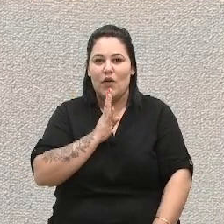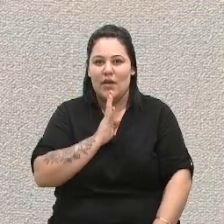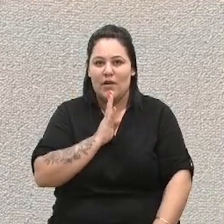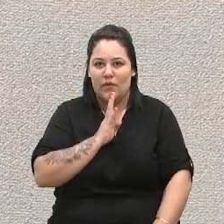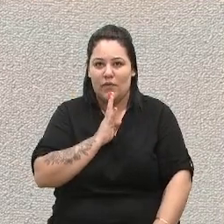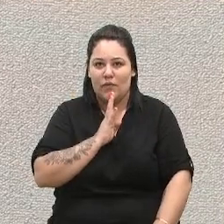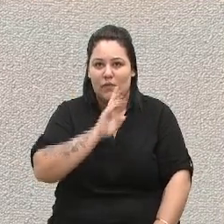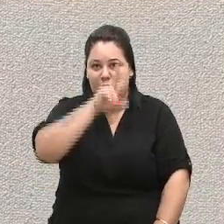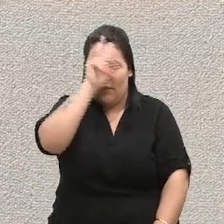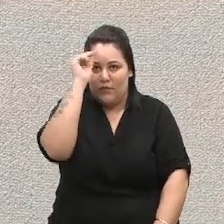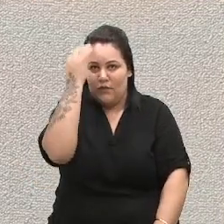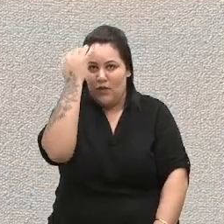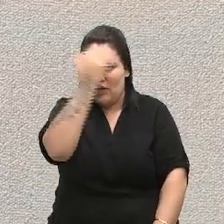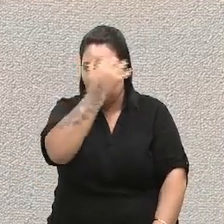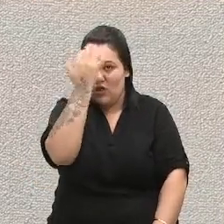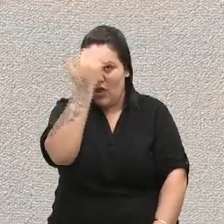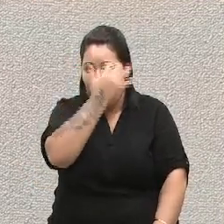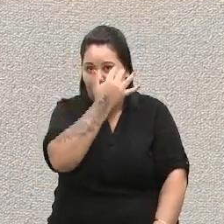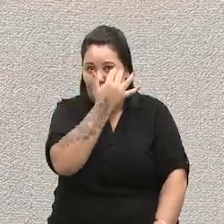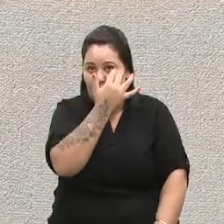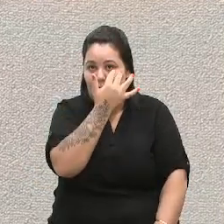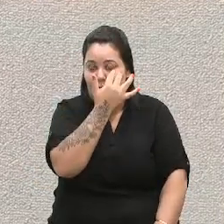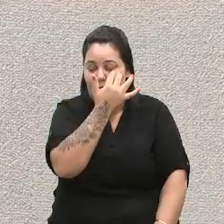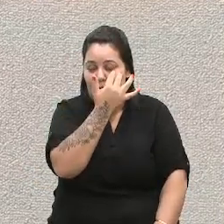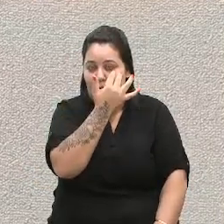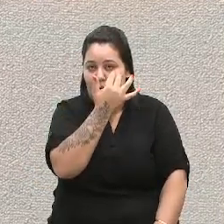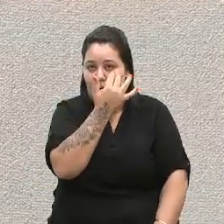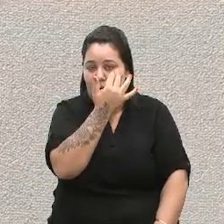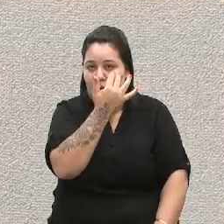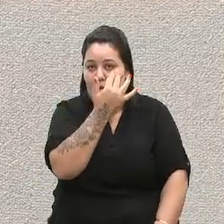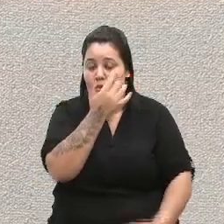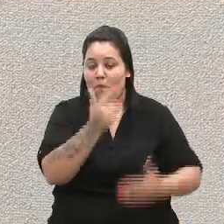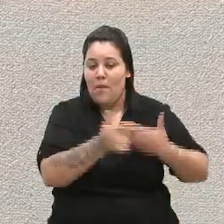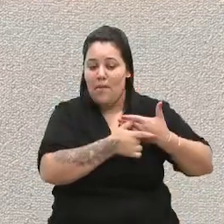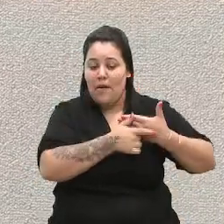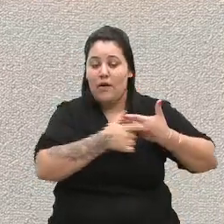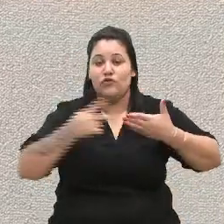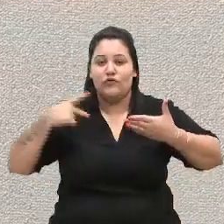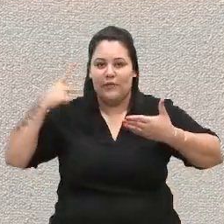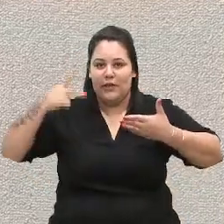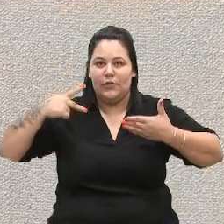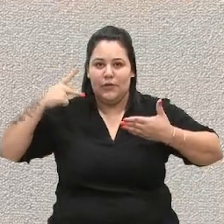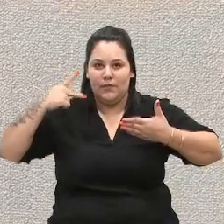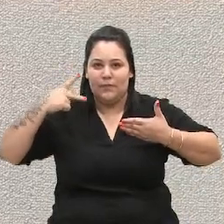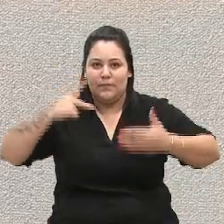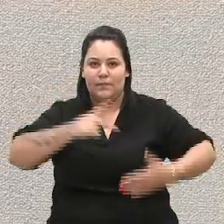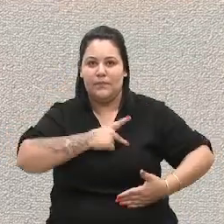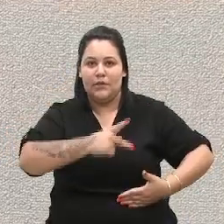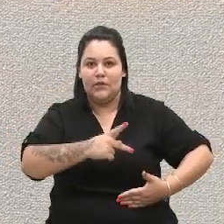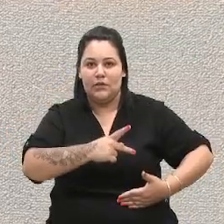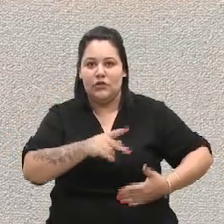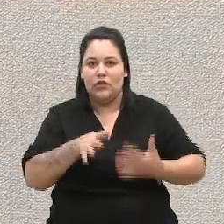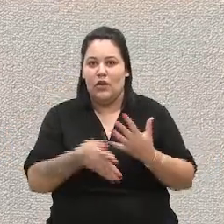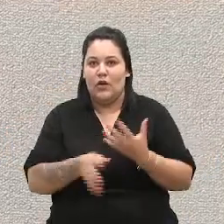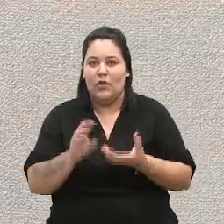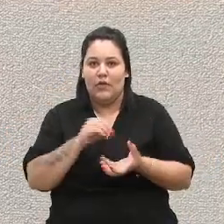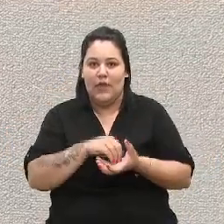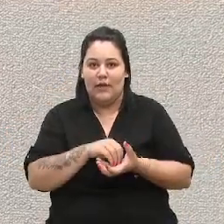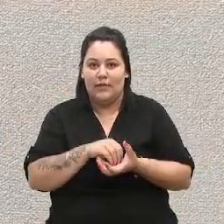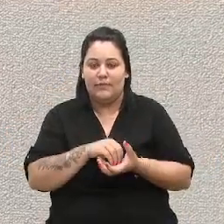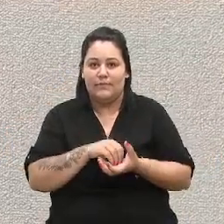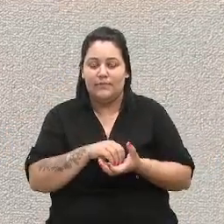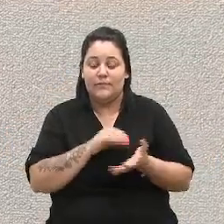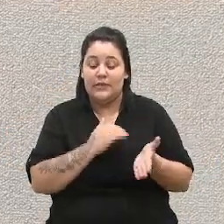prefeito Adilode Domênico como vereador, presidente da Codeca, secretário de obras,